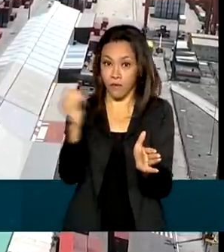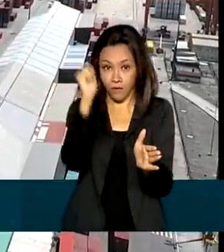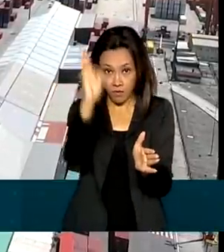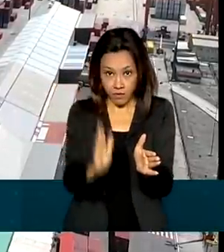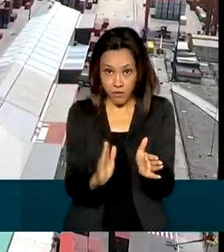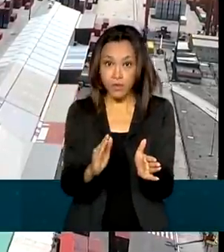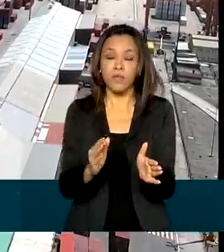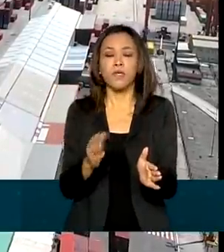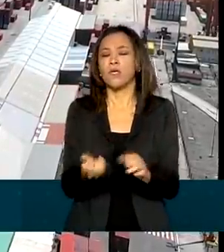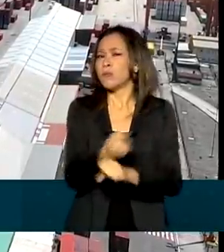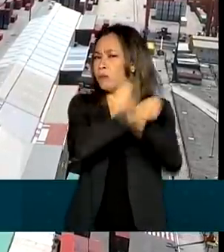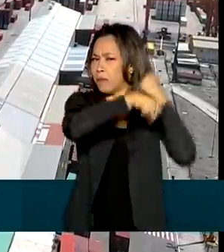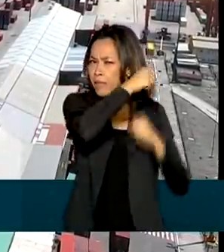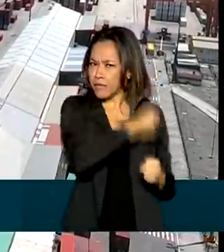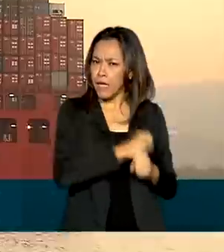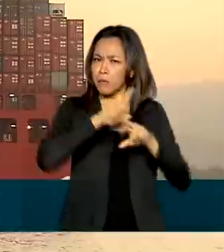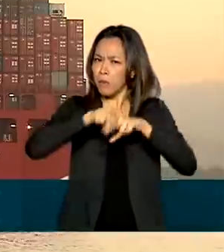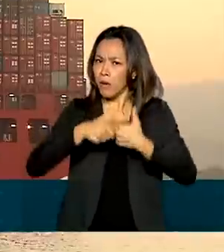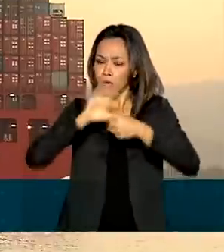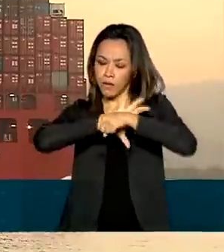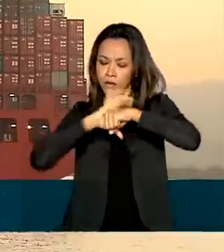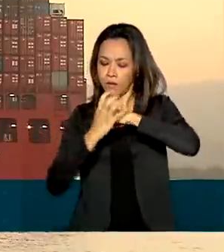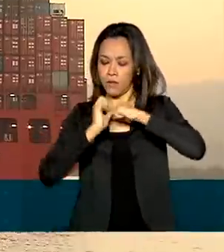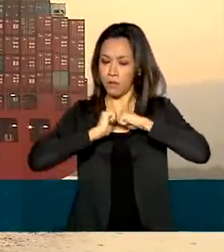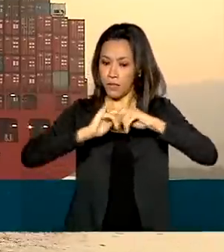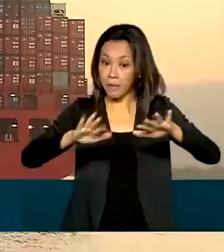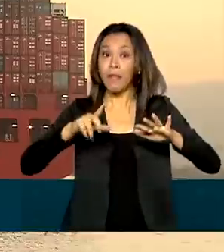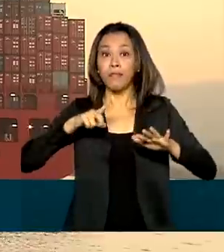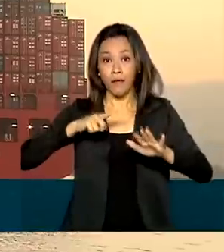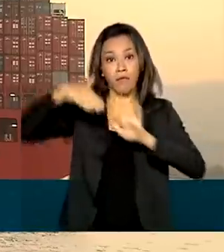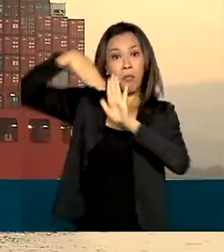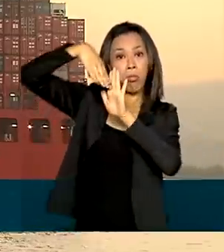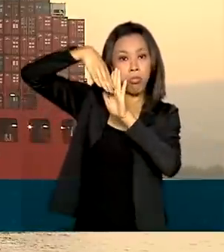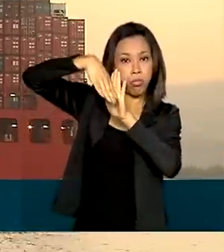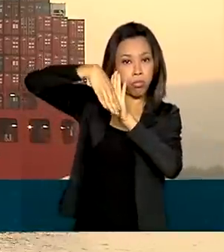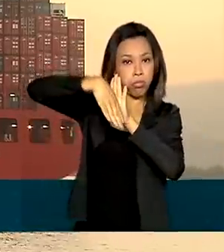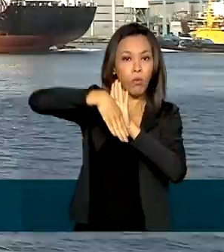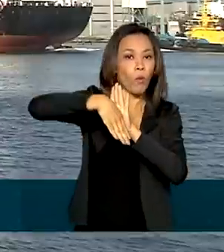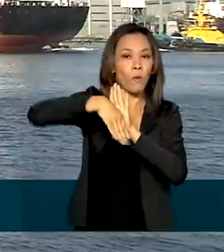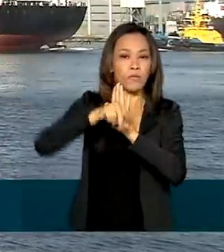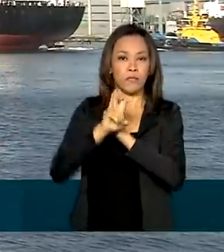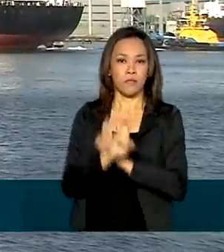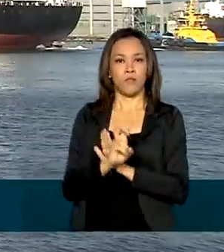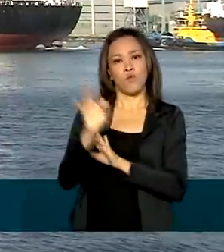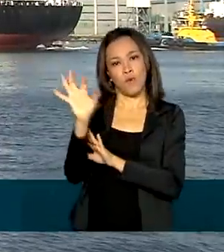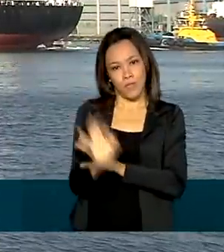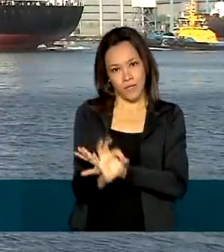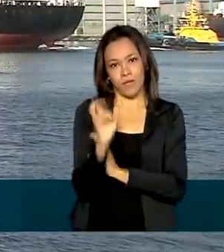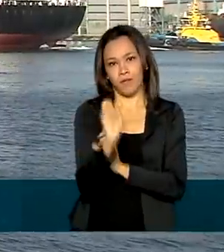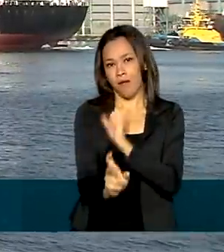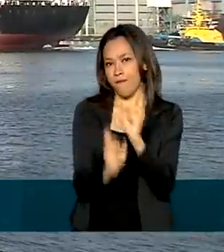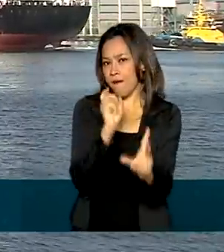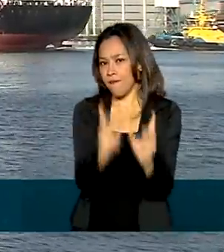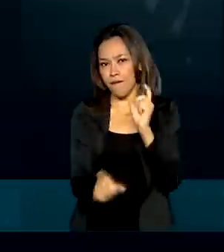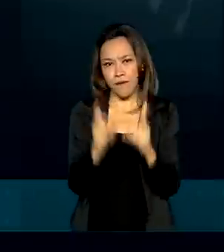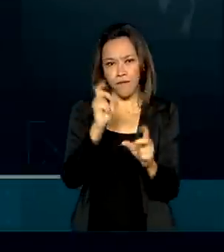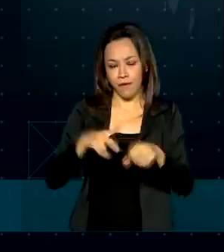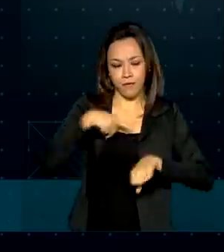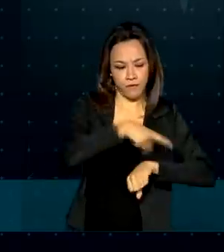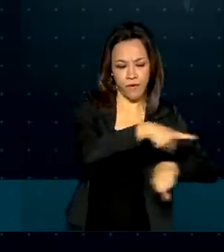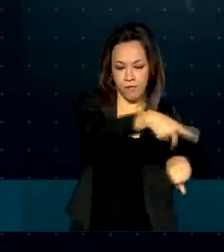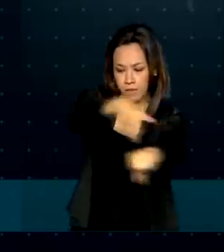passado, com a pandemia de coronavírus, houve queda de mais de 5% no volume do comércio entre os países.